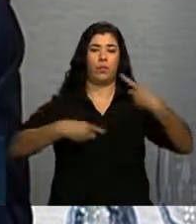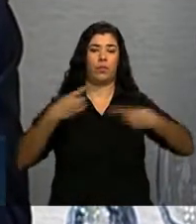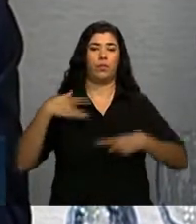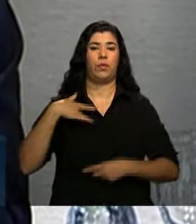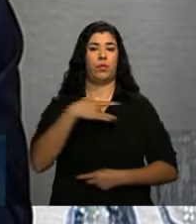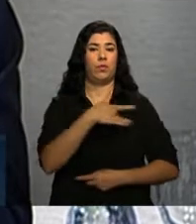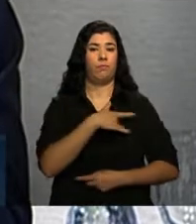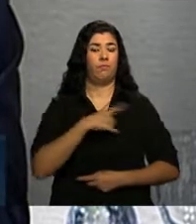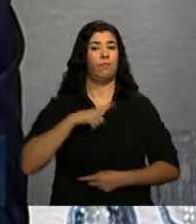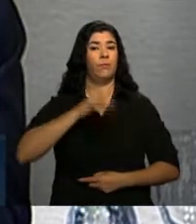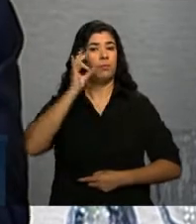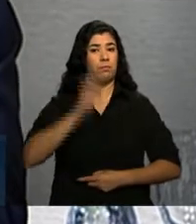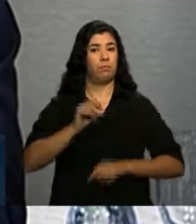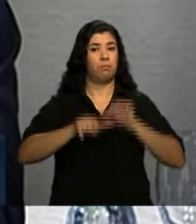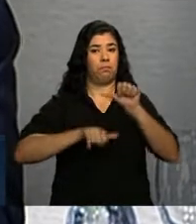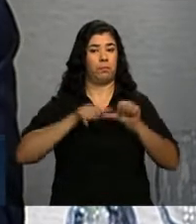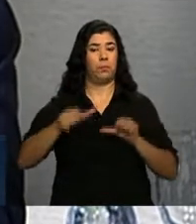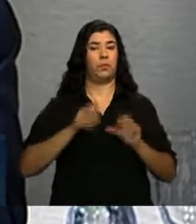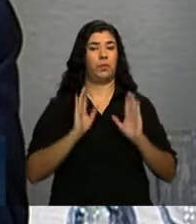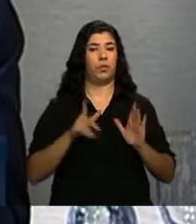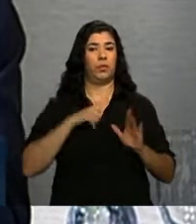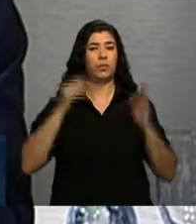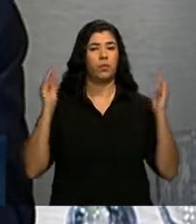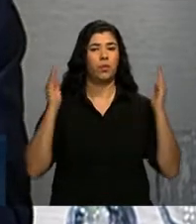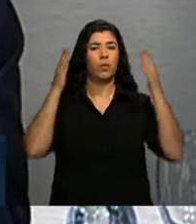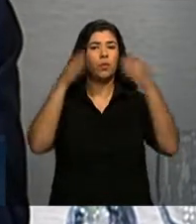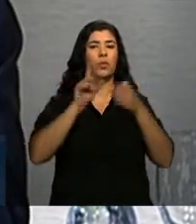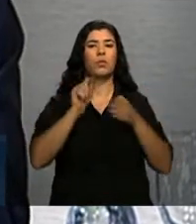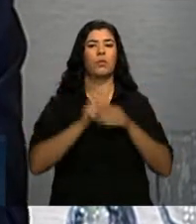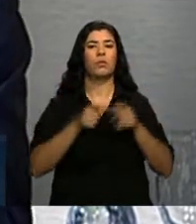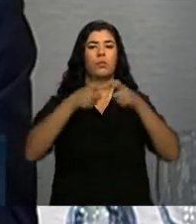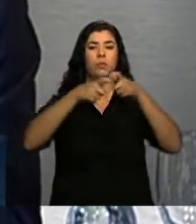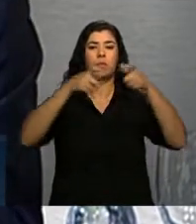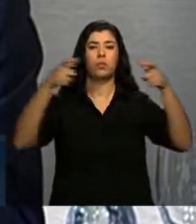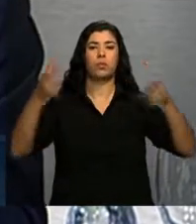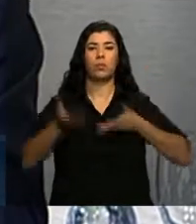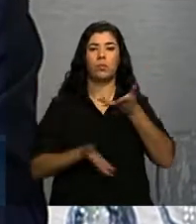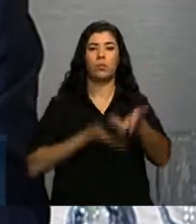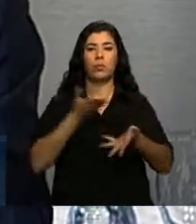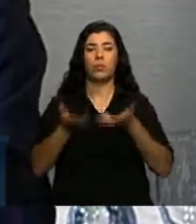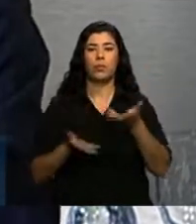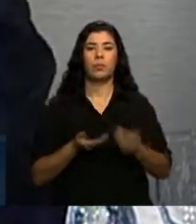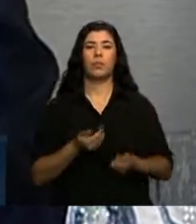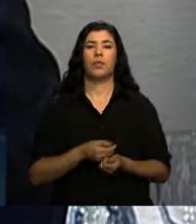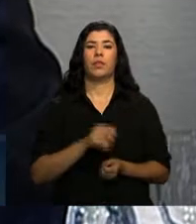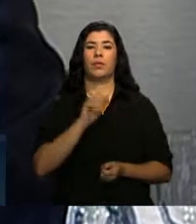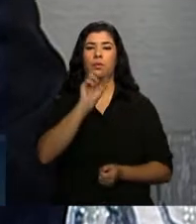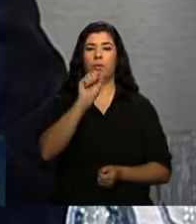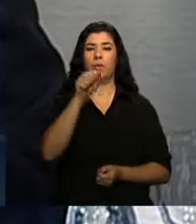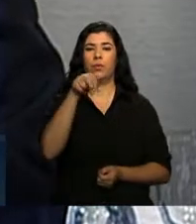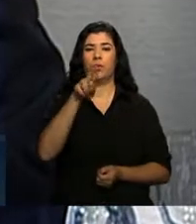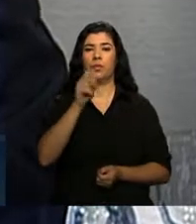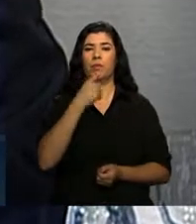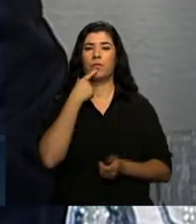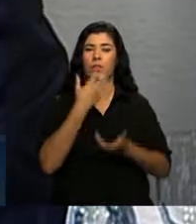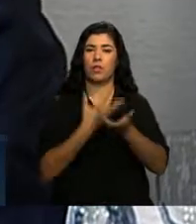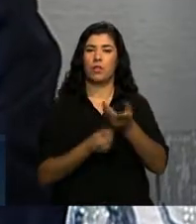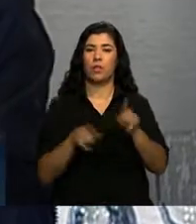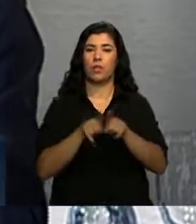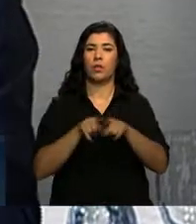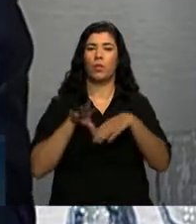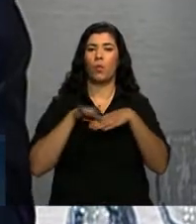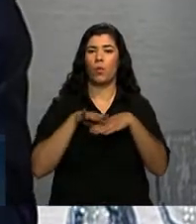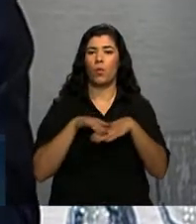mais do que acertada e o foco era exatamente ampliar a atenção hemoterápica e a atenção das doenças hematológicas,